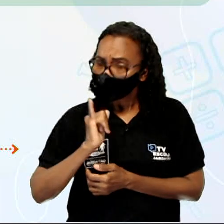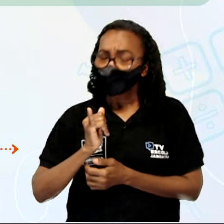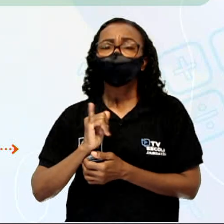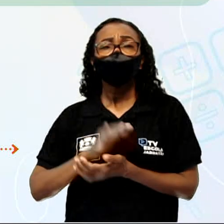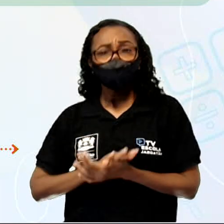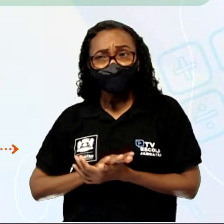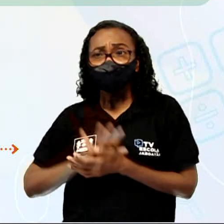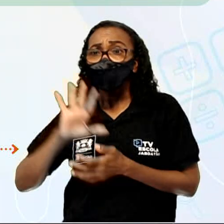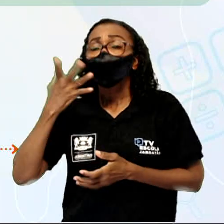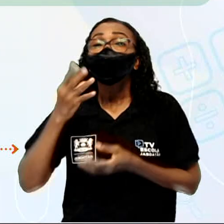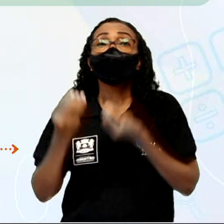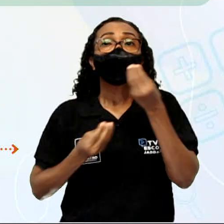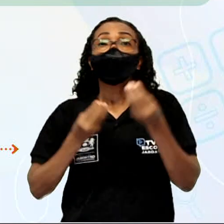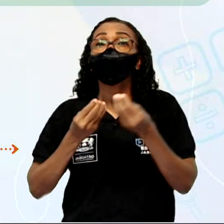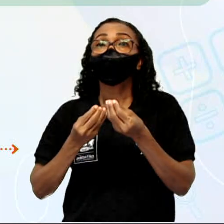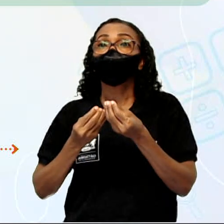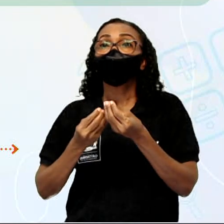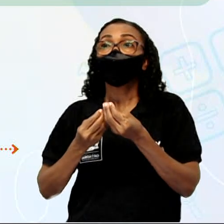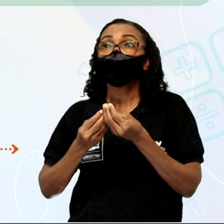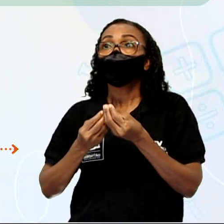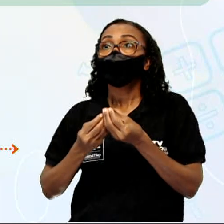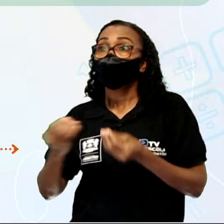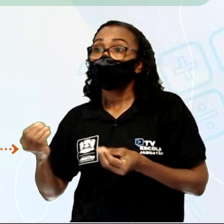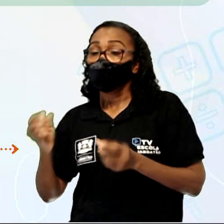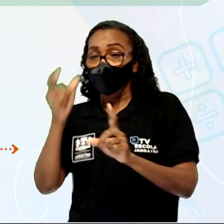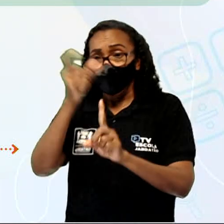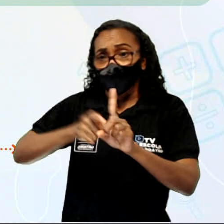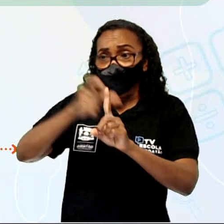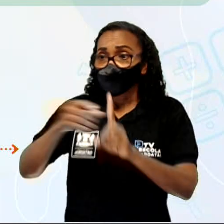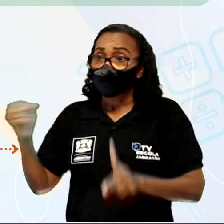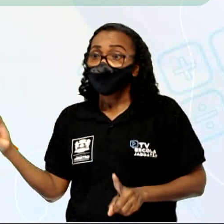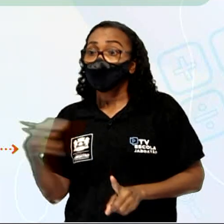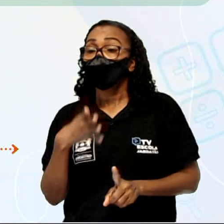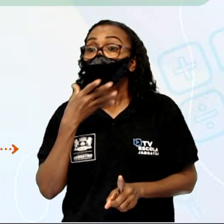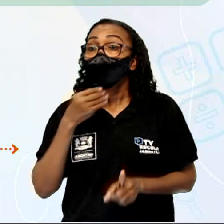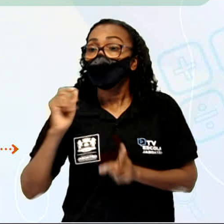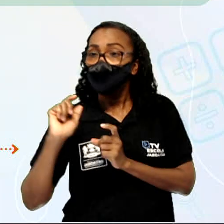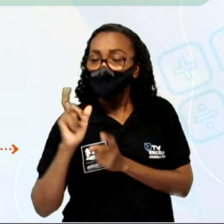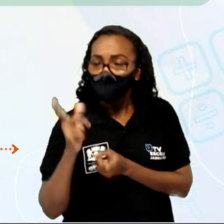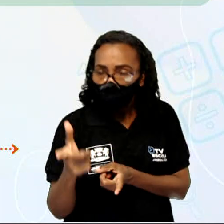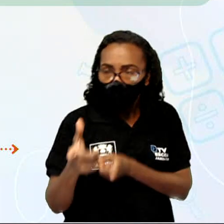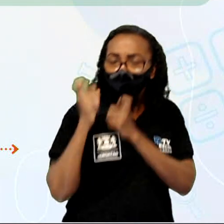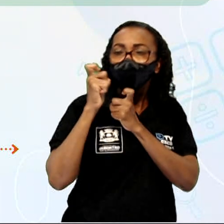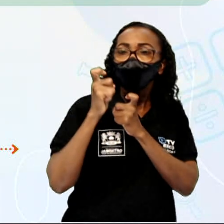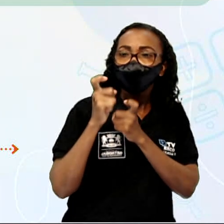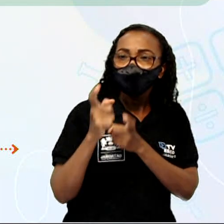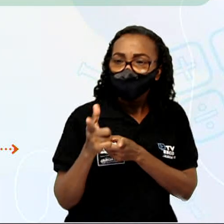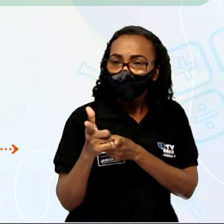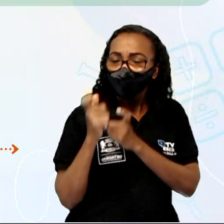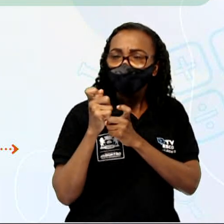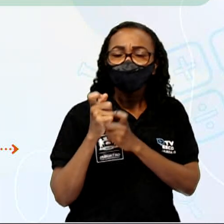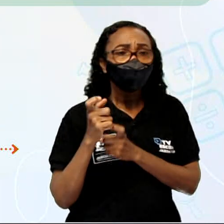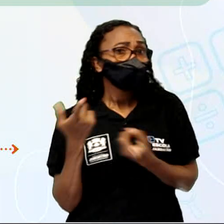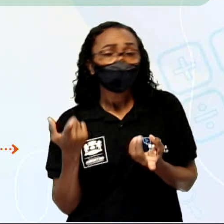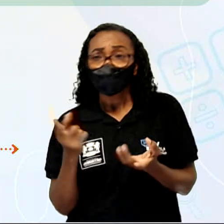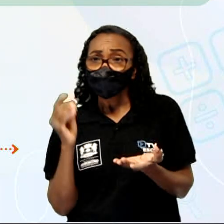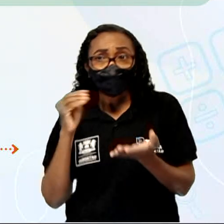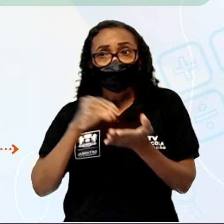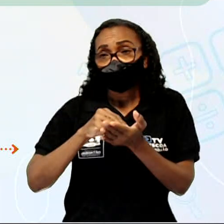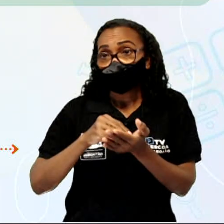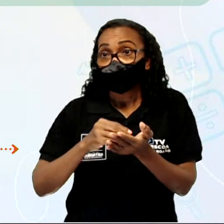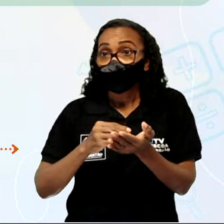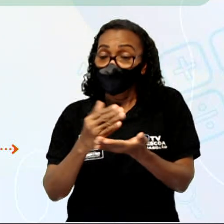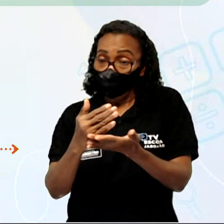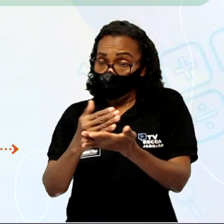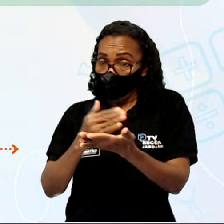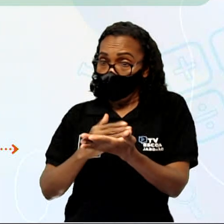trazendo um novo personagem para a história, que é o caçador. Até então não tinha sido citado na narrativa, mas ele é